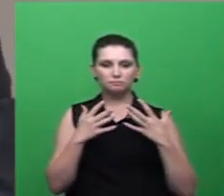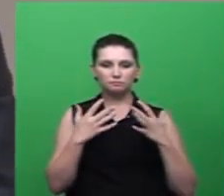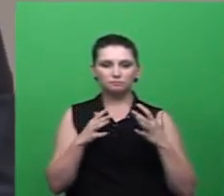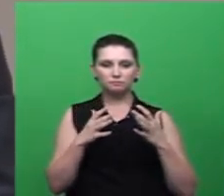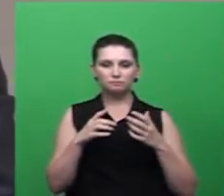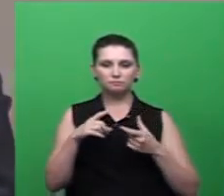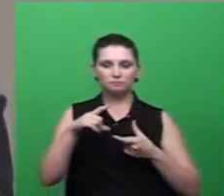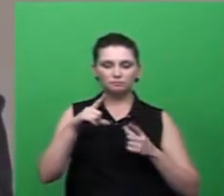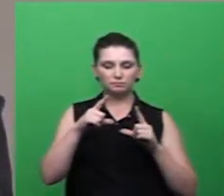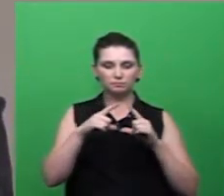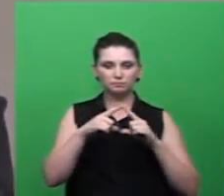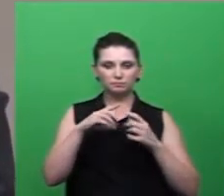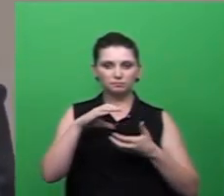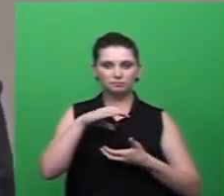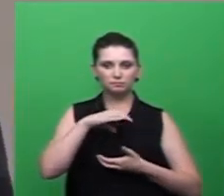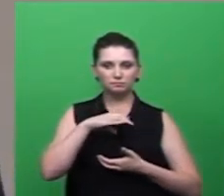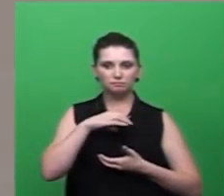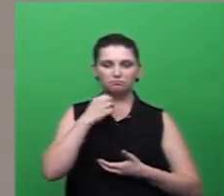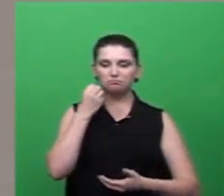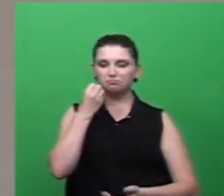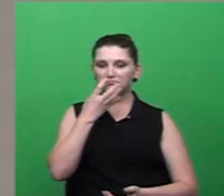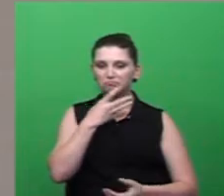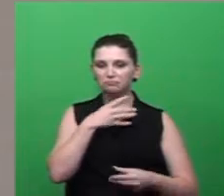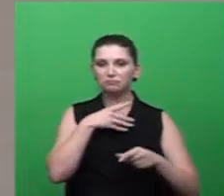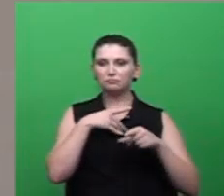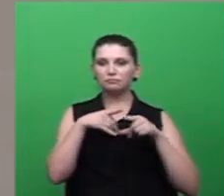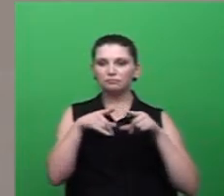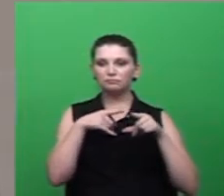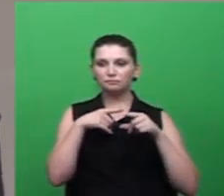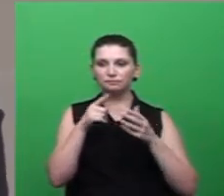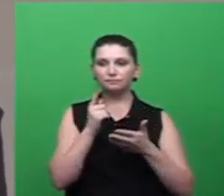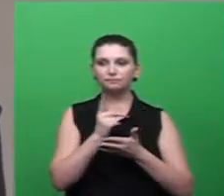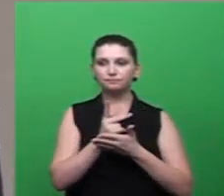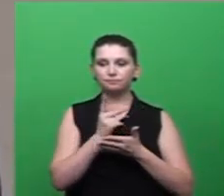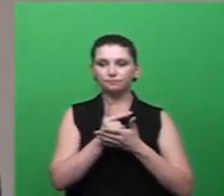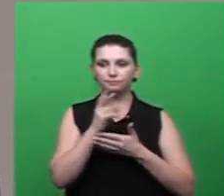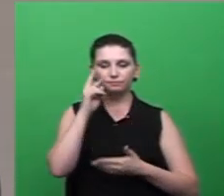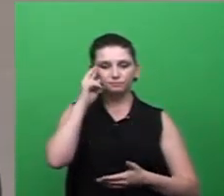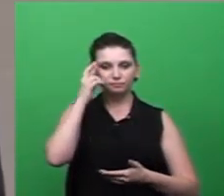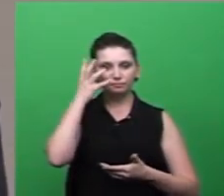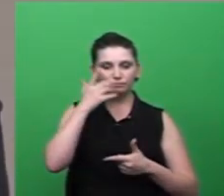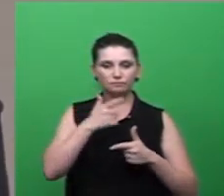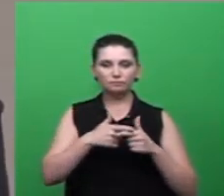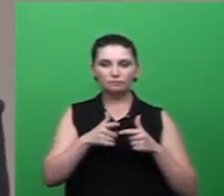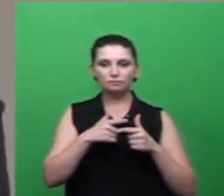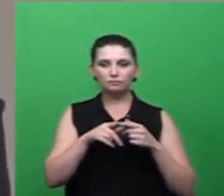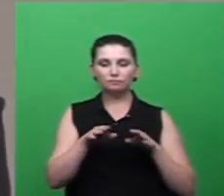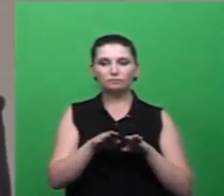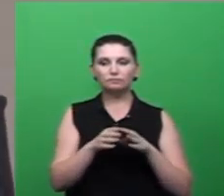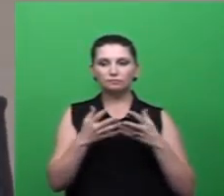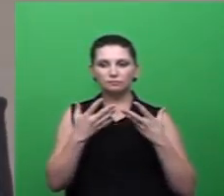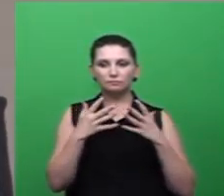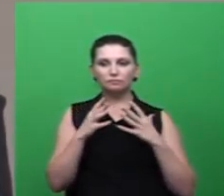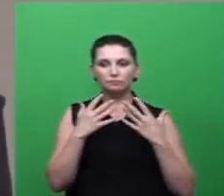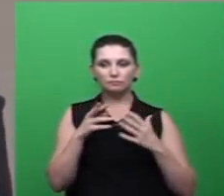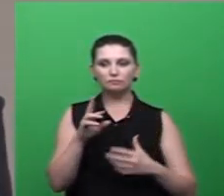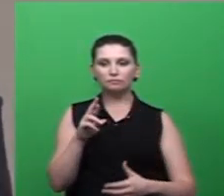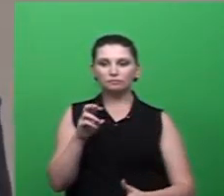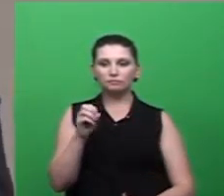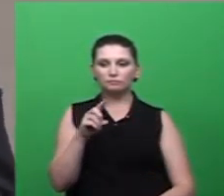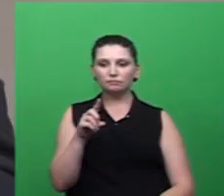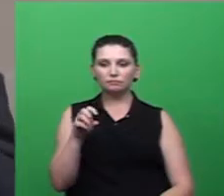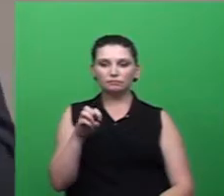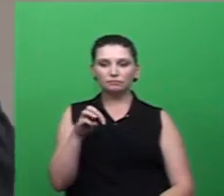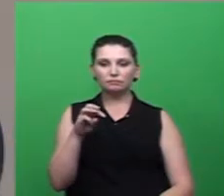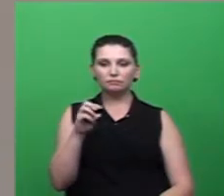na defesa civil sempre na frente dos grandes problemas da cidade e também parabenizar ali o Rosemar na